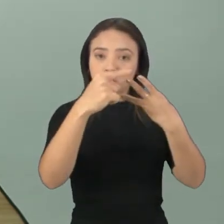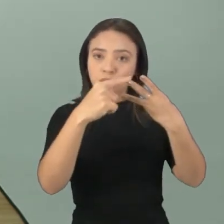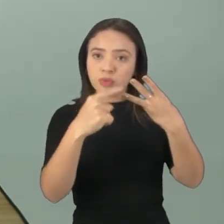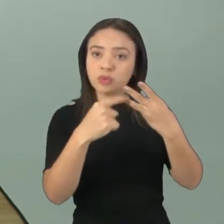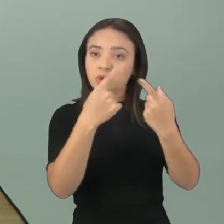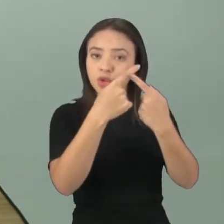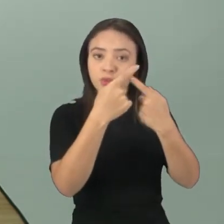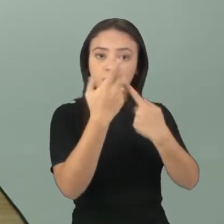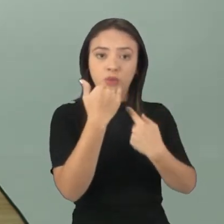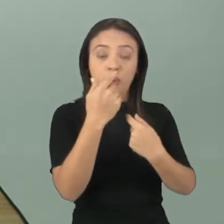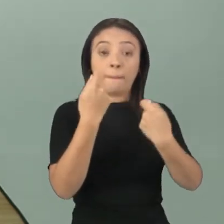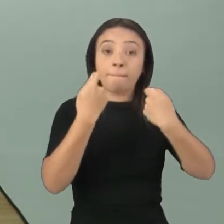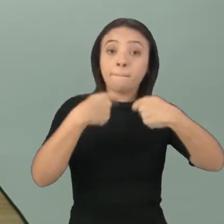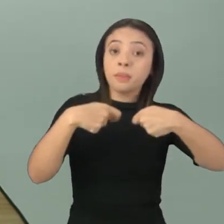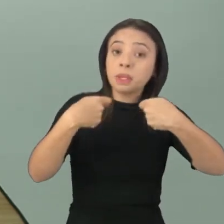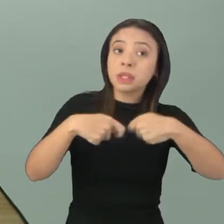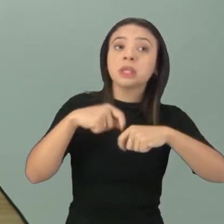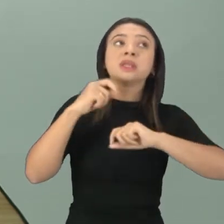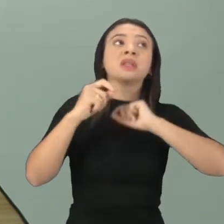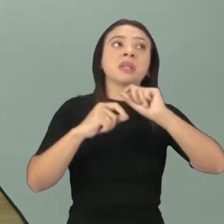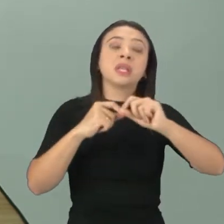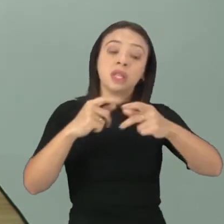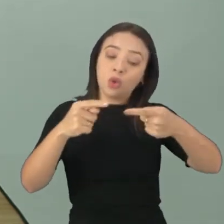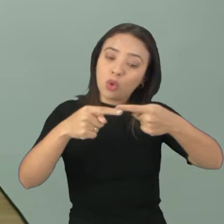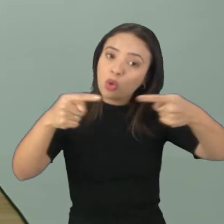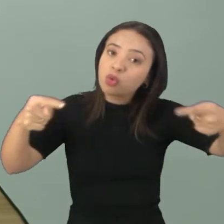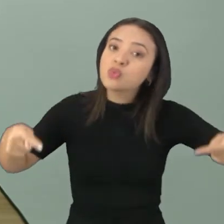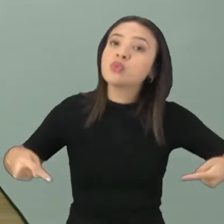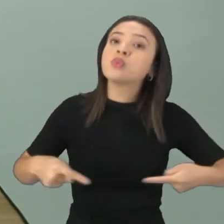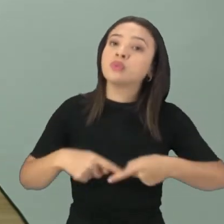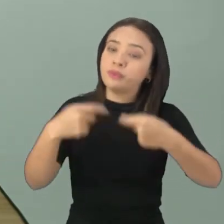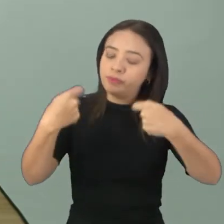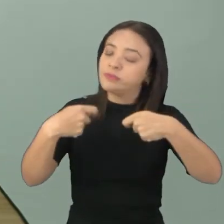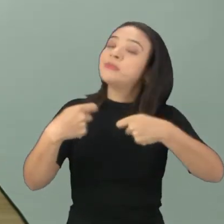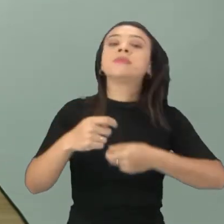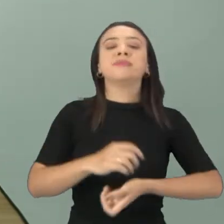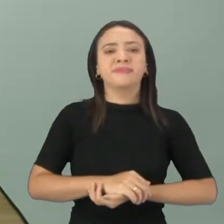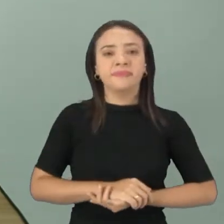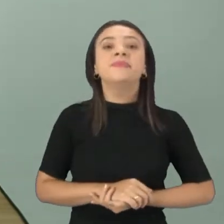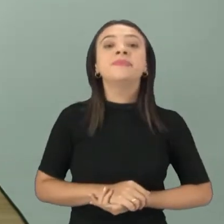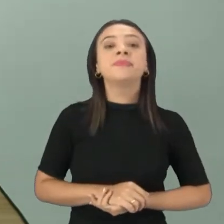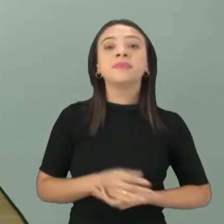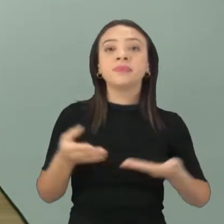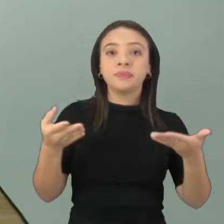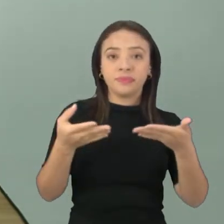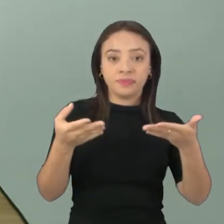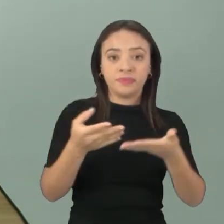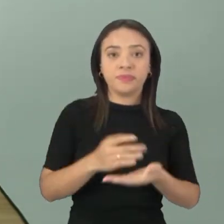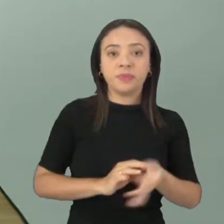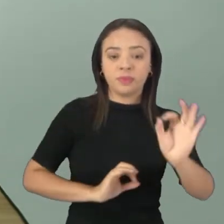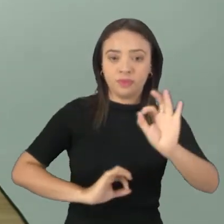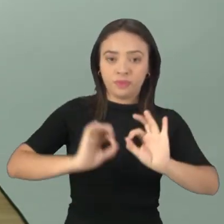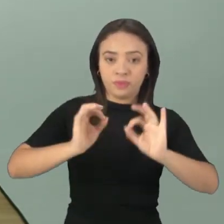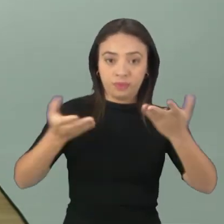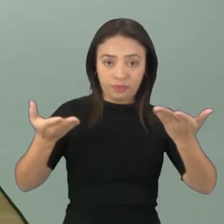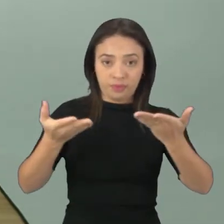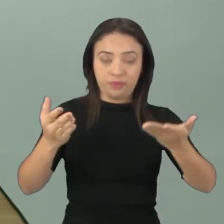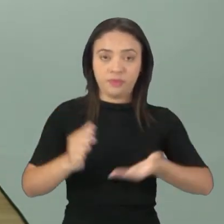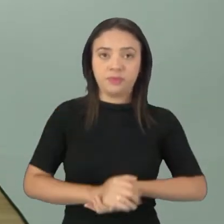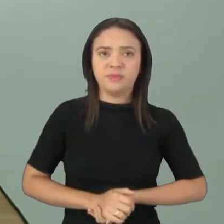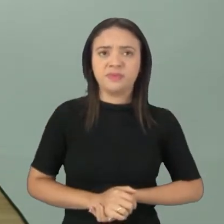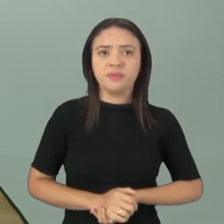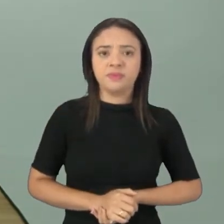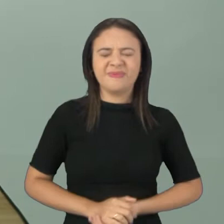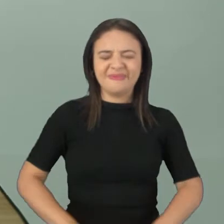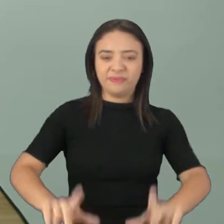tipos de alimento, eles têm que estar ali no nosso prato, tá? Agora a gente vai montar aqui uma